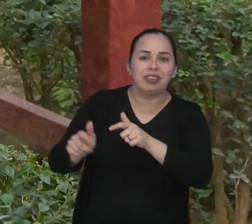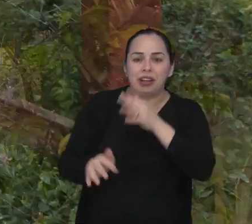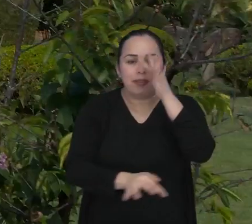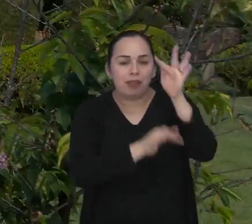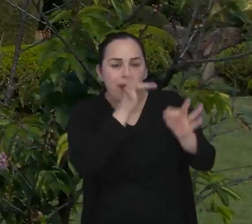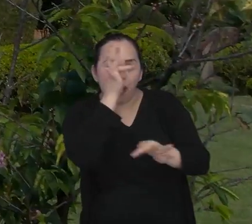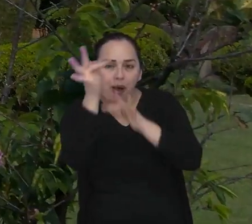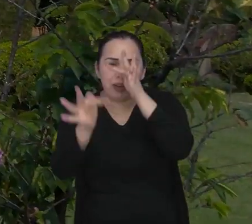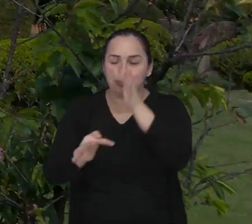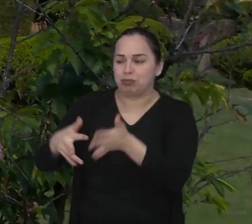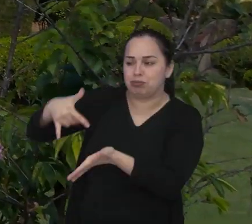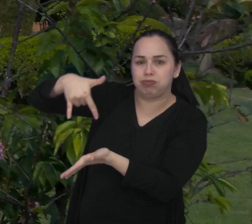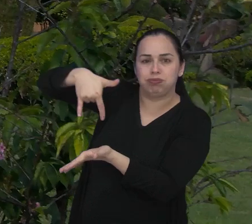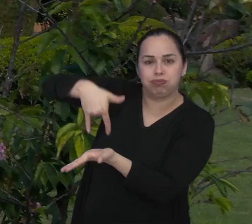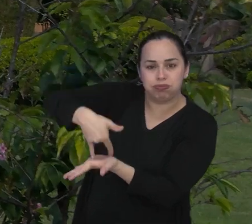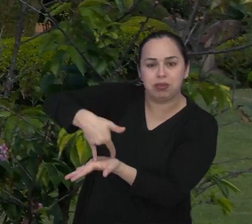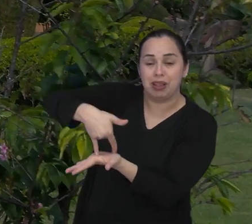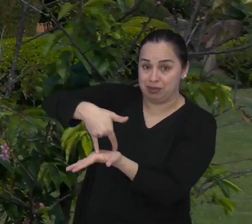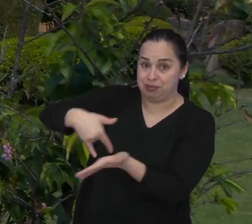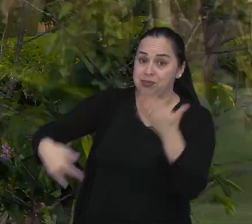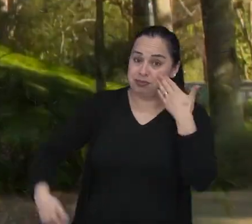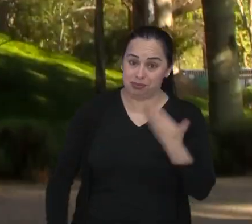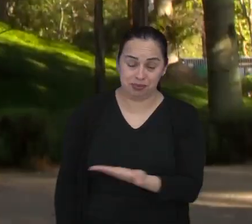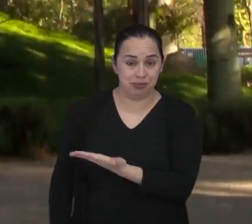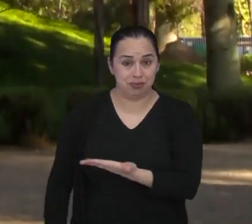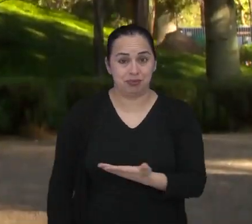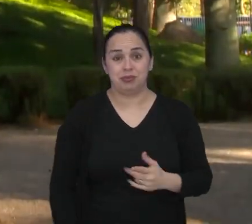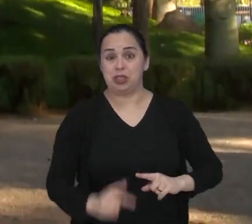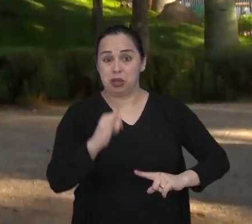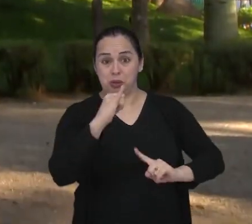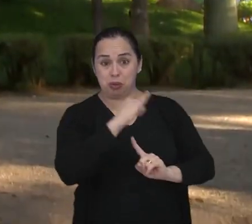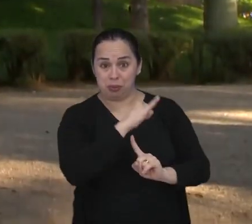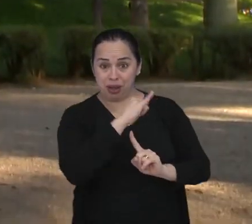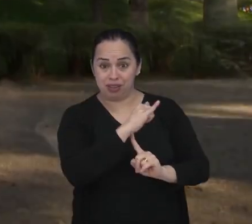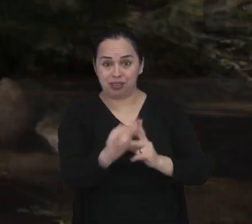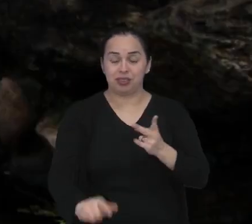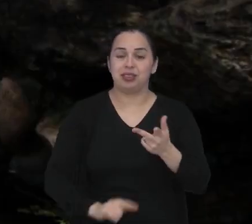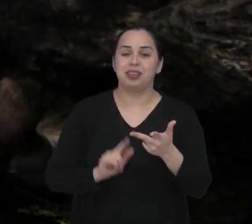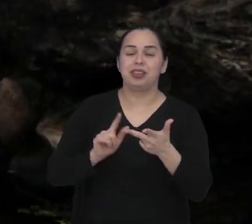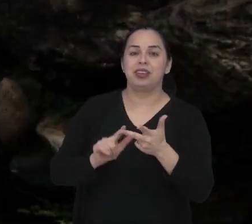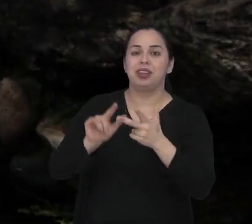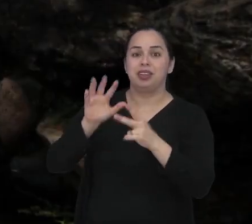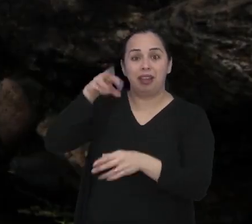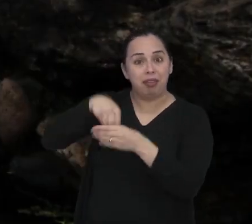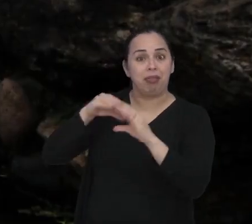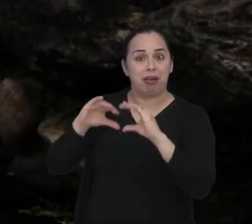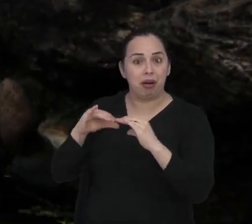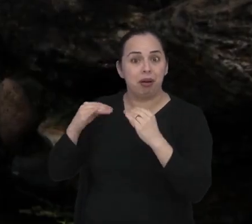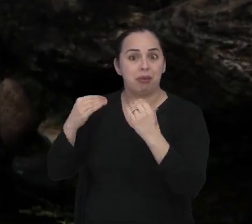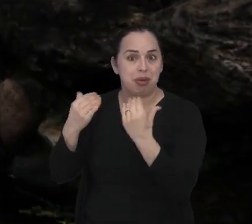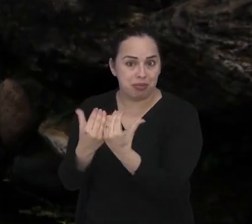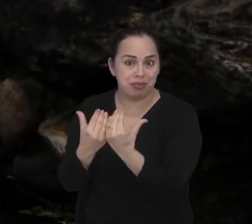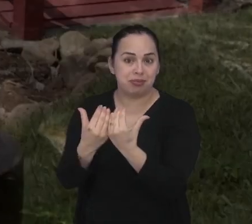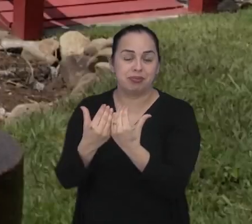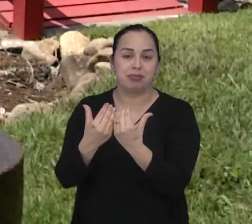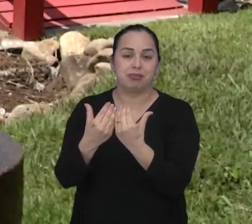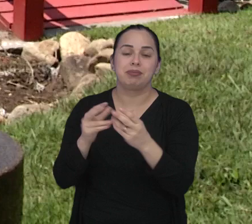japoneses, distribuídos na Praça Tori, no Parque Santos Dumont e na Câmara Municipal.